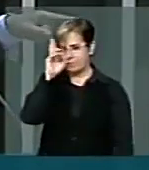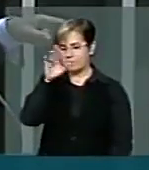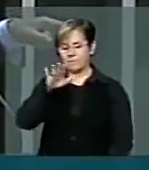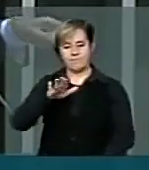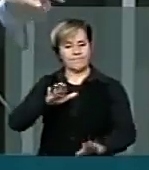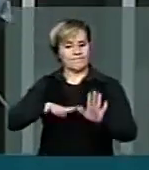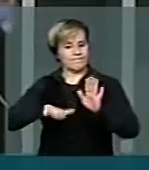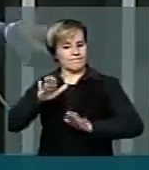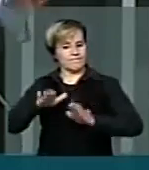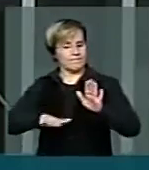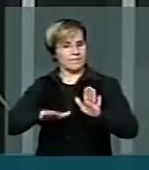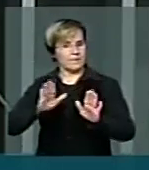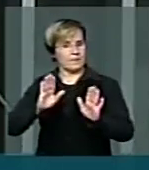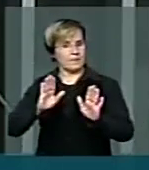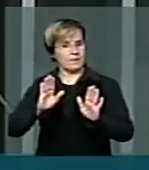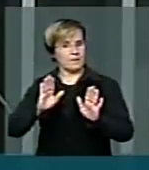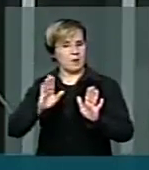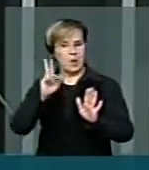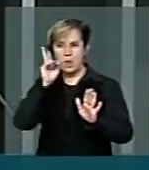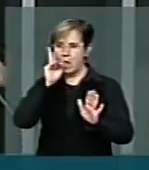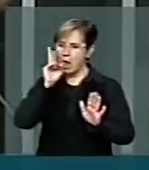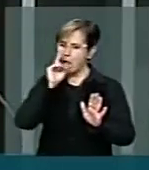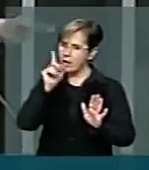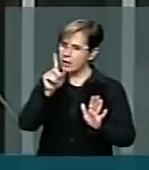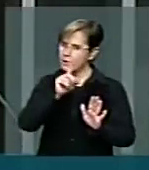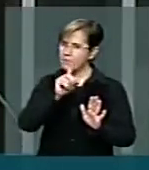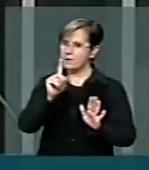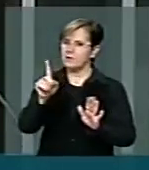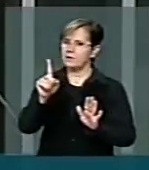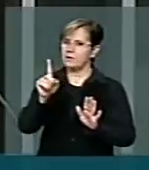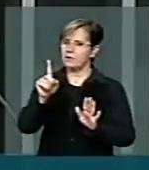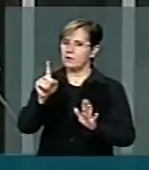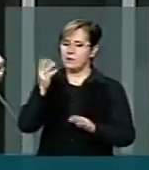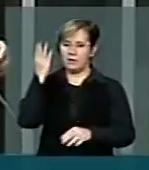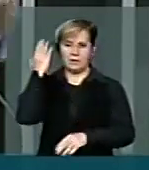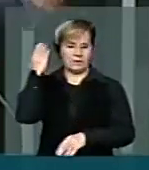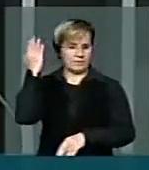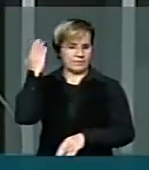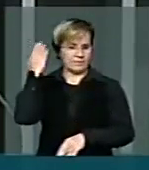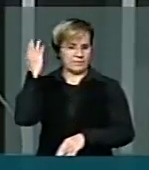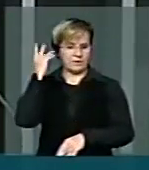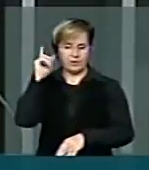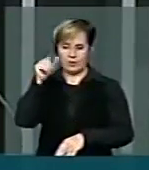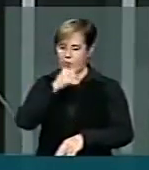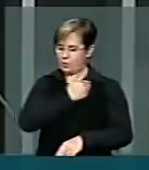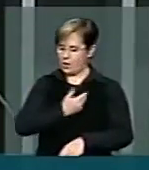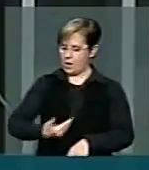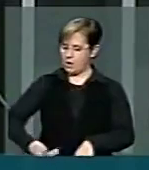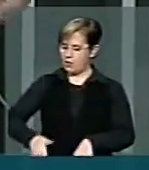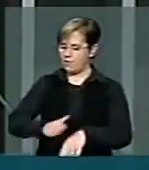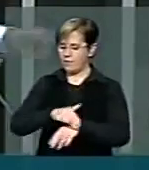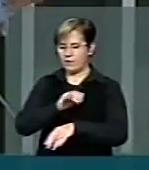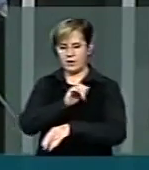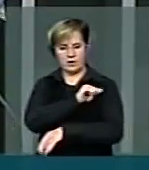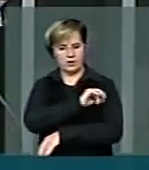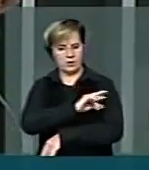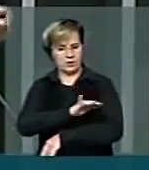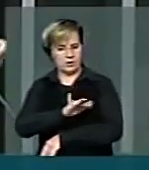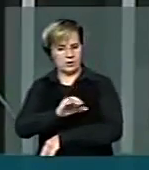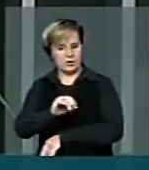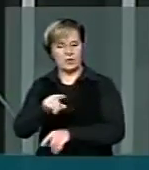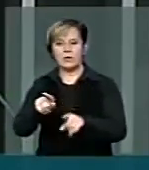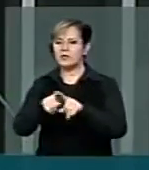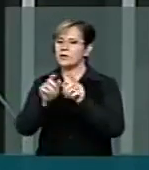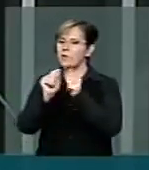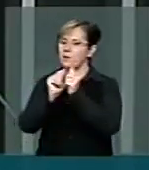não esteja lembrado que quando ela governador do Rio, também junto